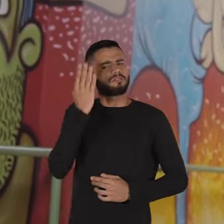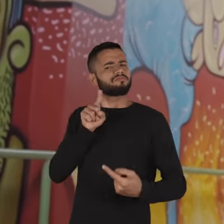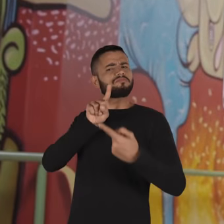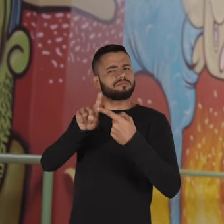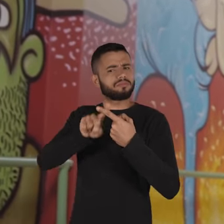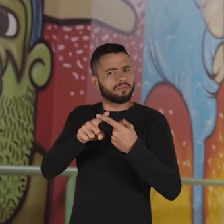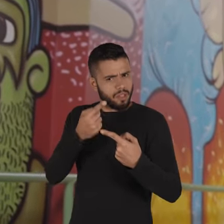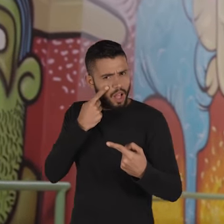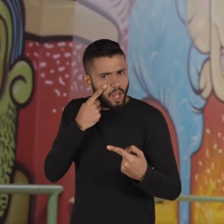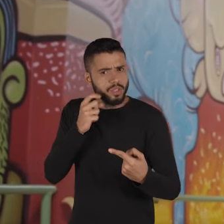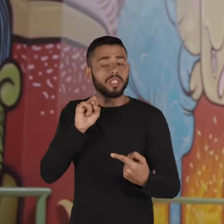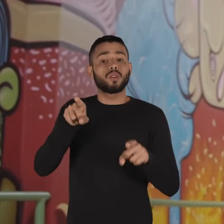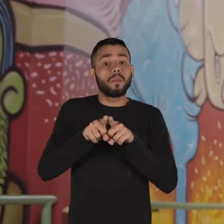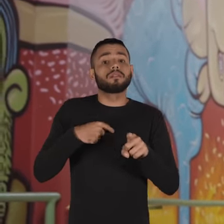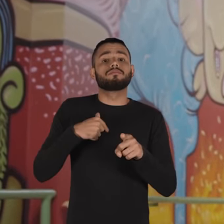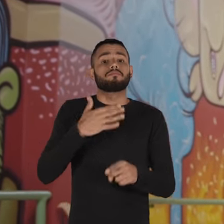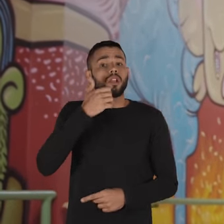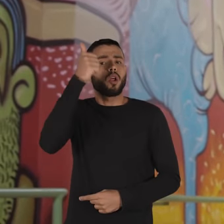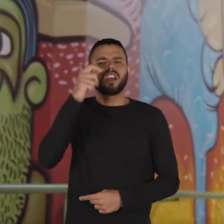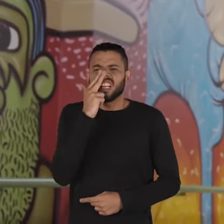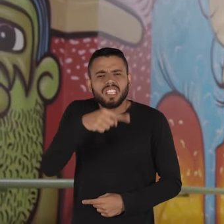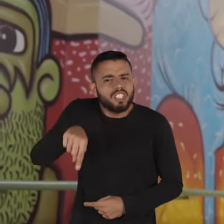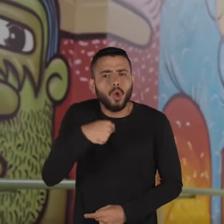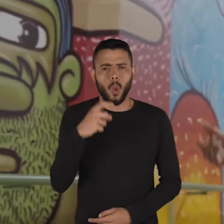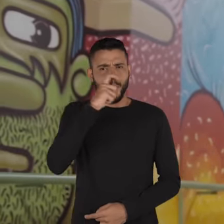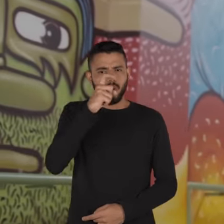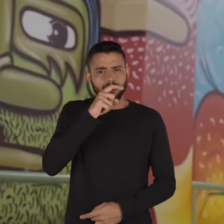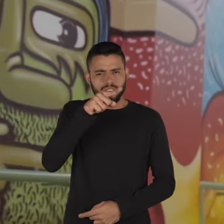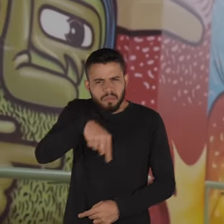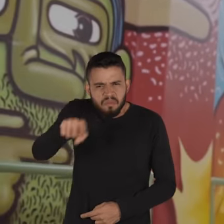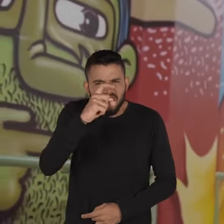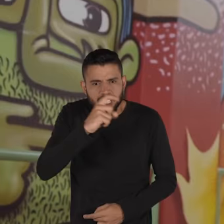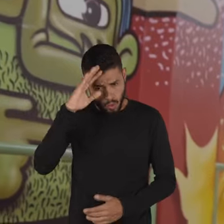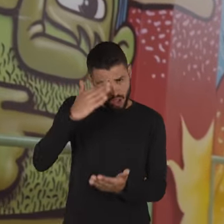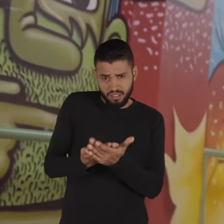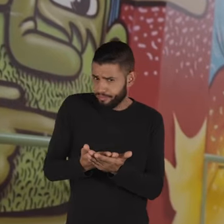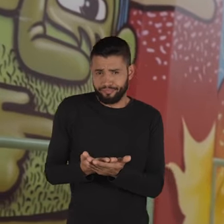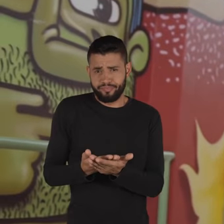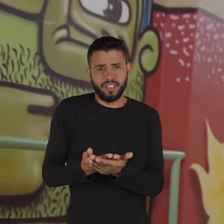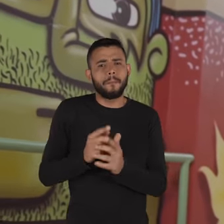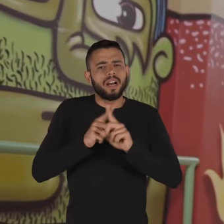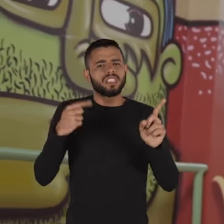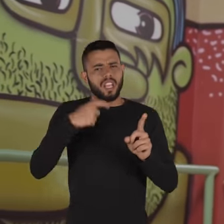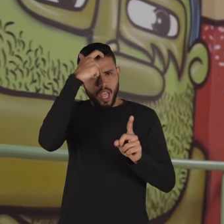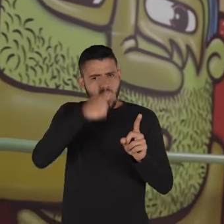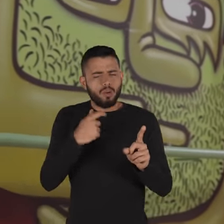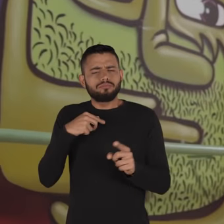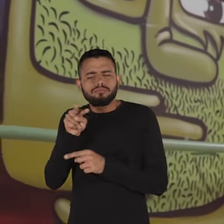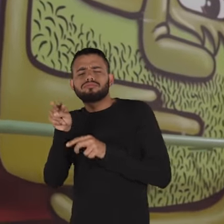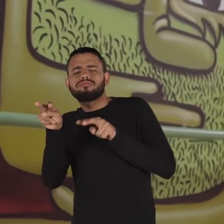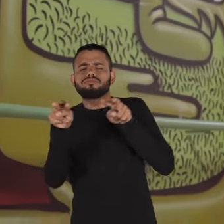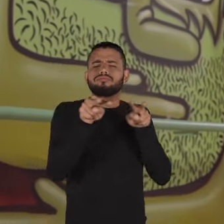com o é falso comigo tá ligado? E eu tenho uma vantagem eles acham que eu não minto e acham que na mentira deles eu acredito ó mas eu na minha sagrada